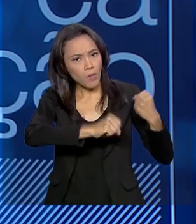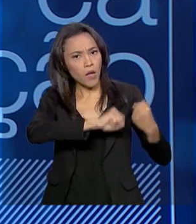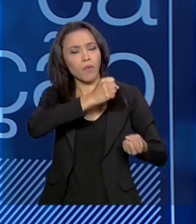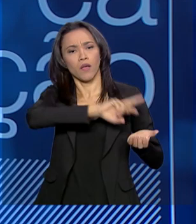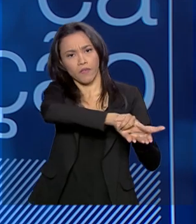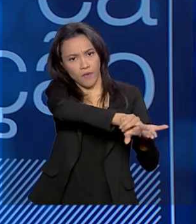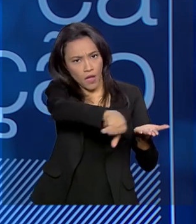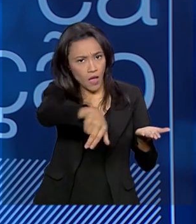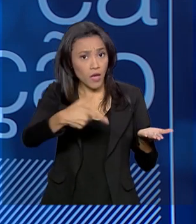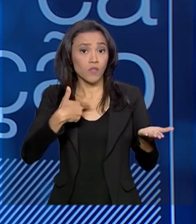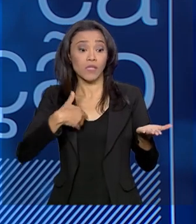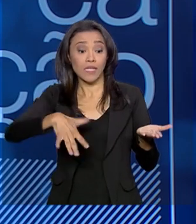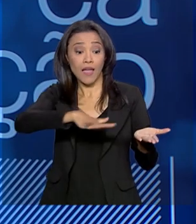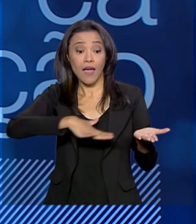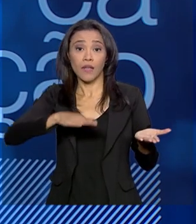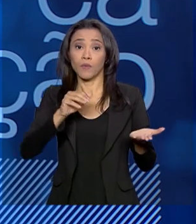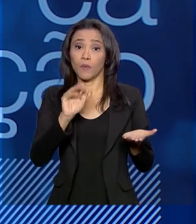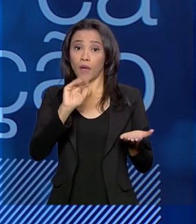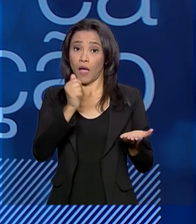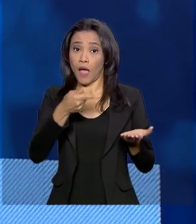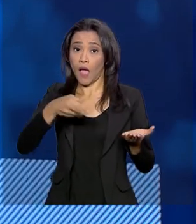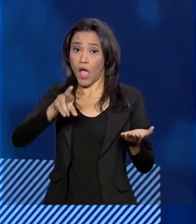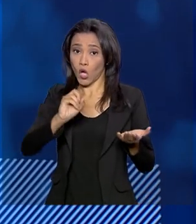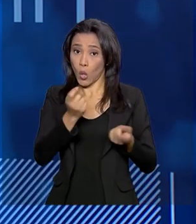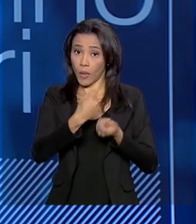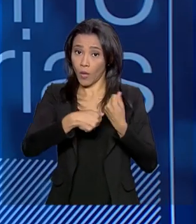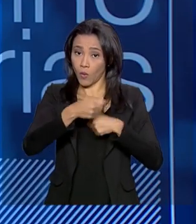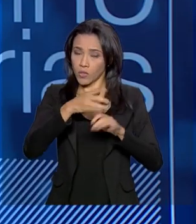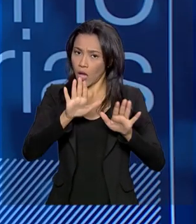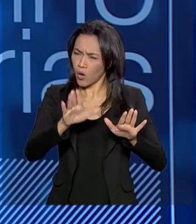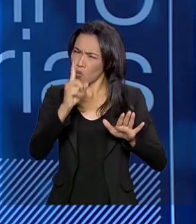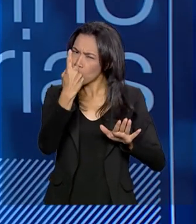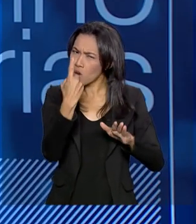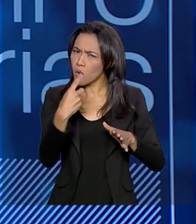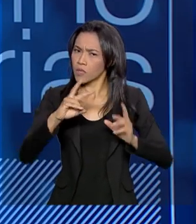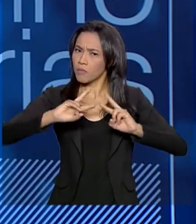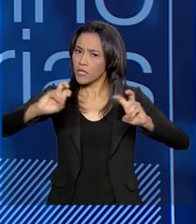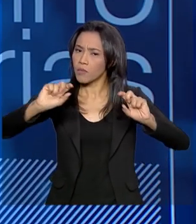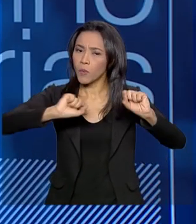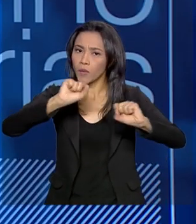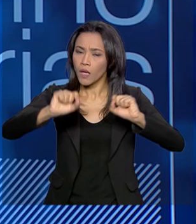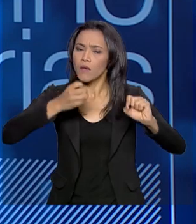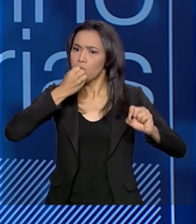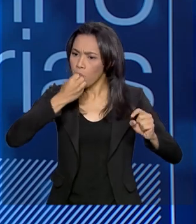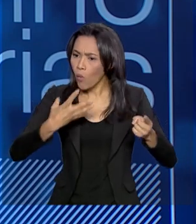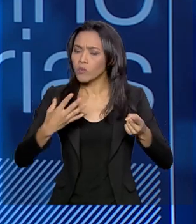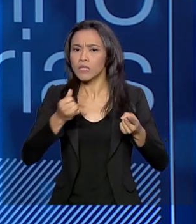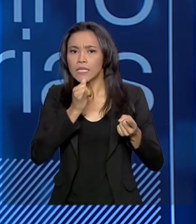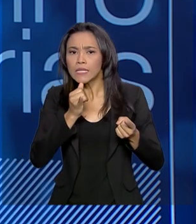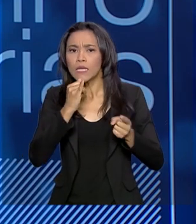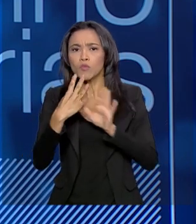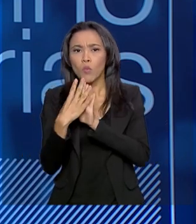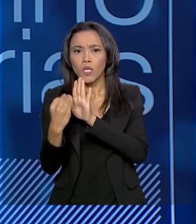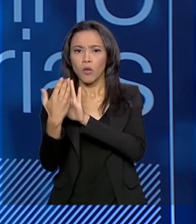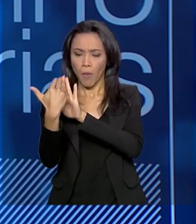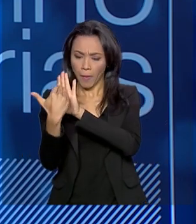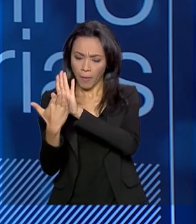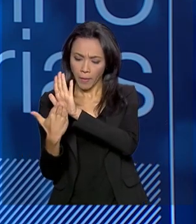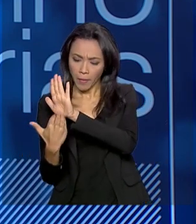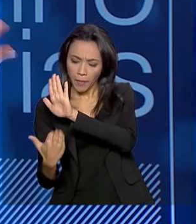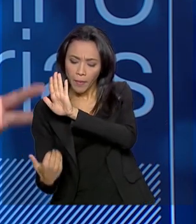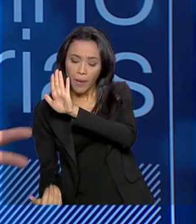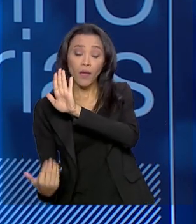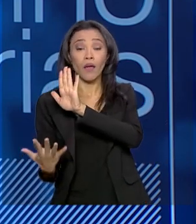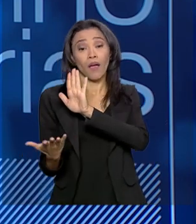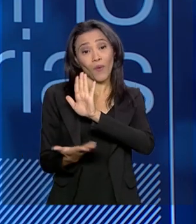o agronegócio brasileiro. Agora, o que a gente tem que observar é que, assim, apesar dos bons exemplos, na média, no Brasil, dado